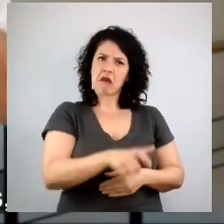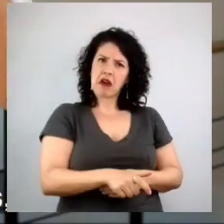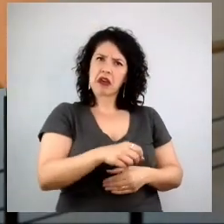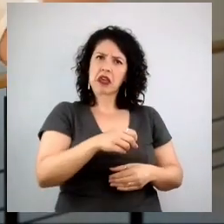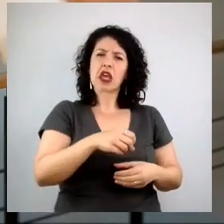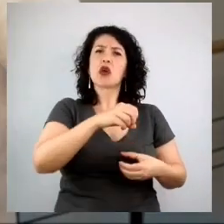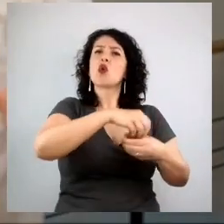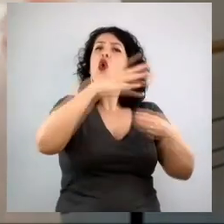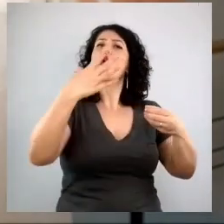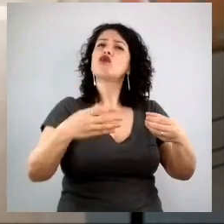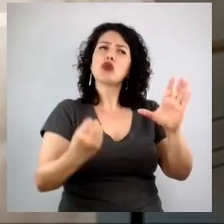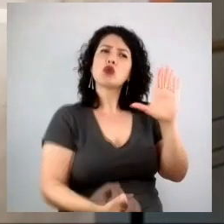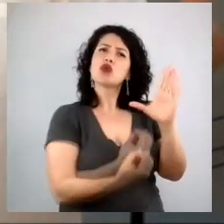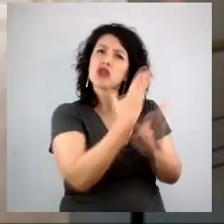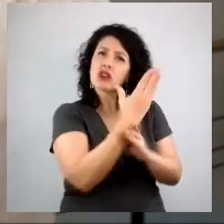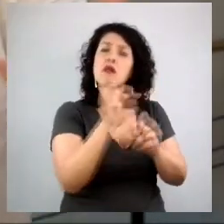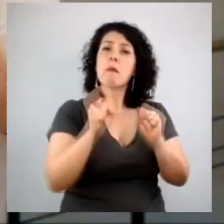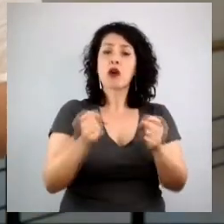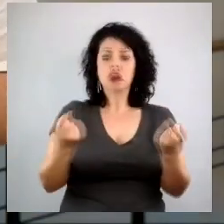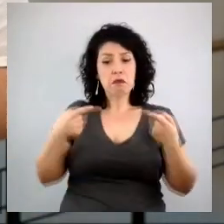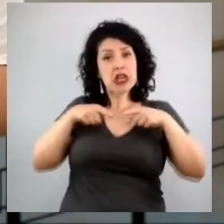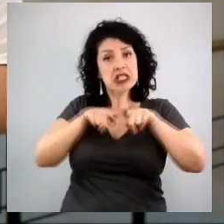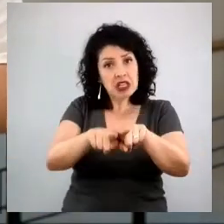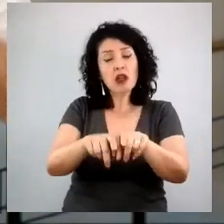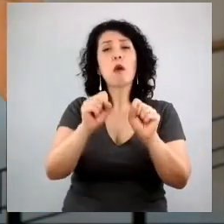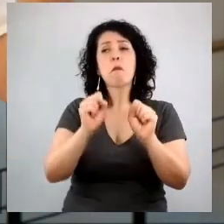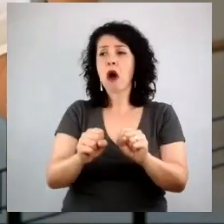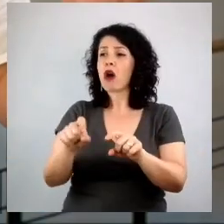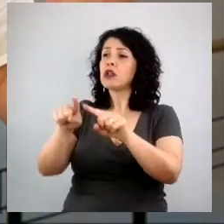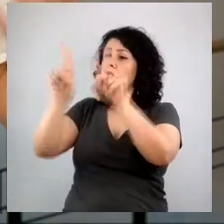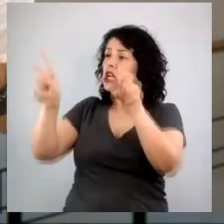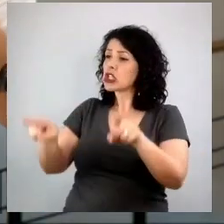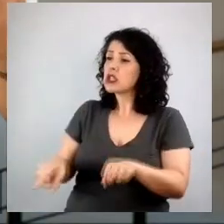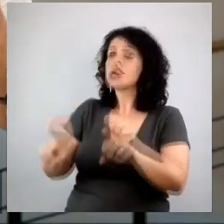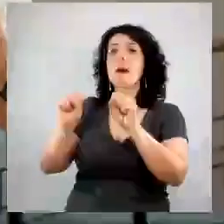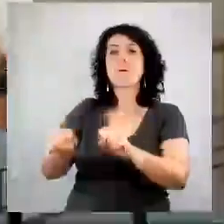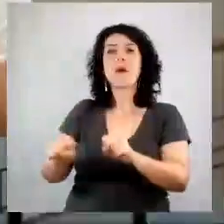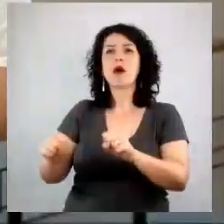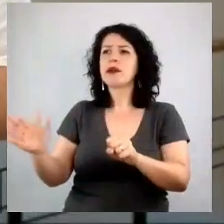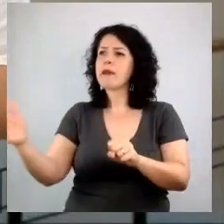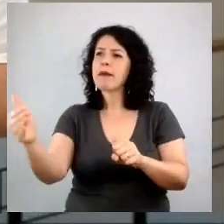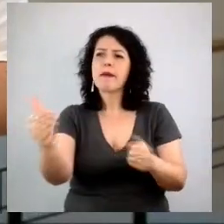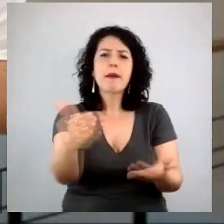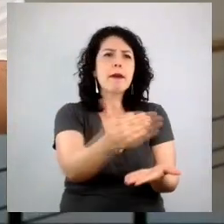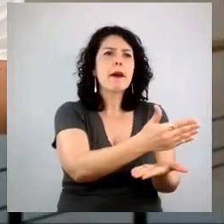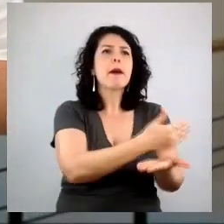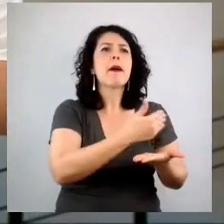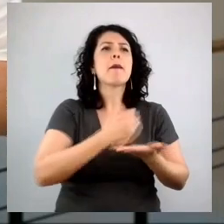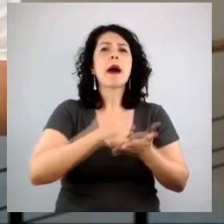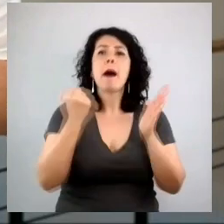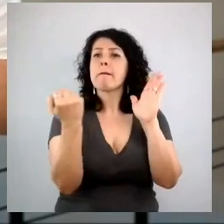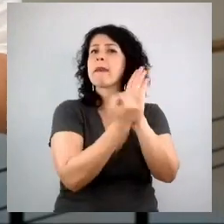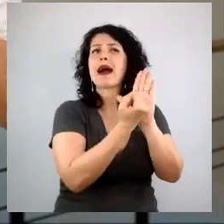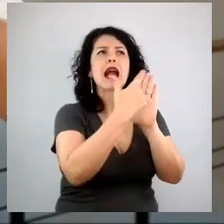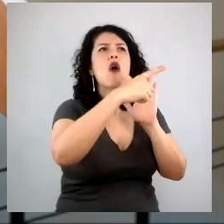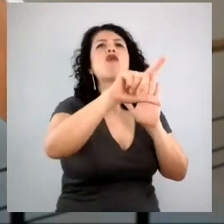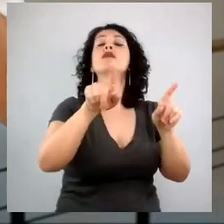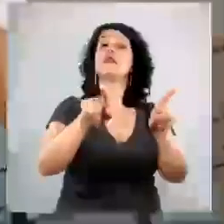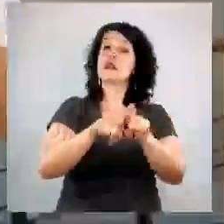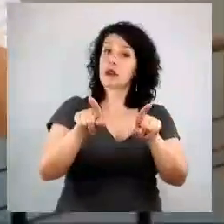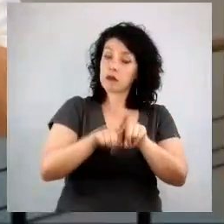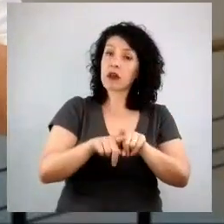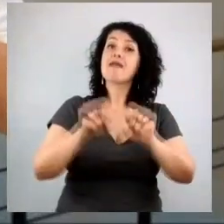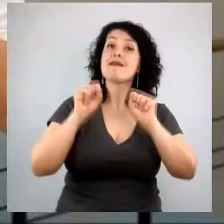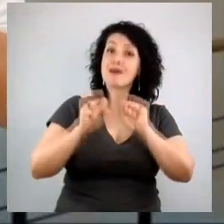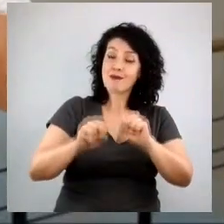de parceiros, podem vir de agências, claro, enfim, do time como um todo, não só do time criativo. Mas essa é uma dica